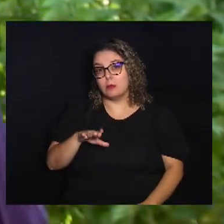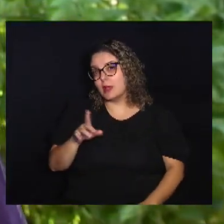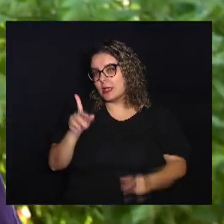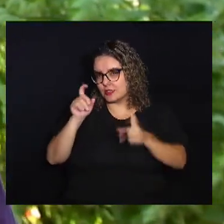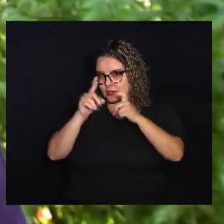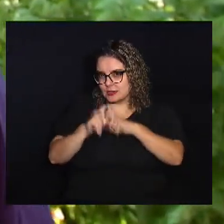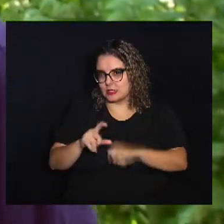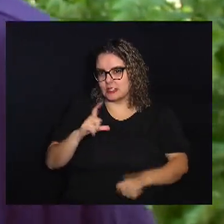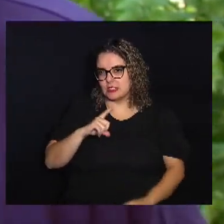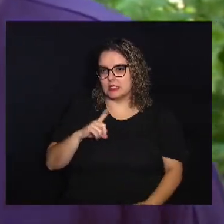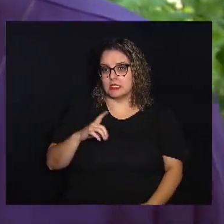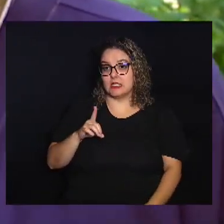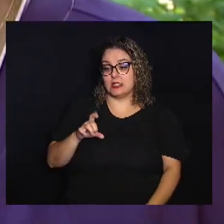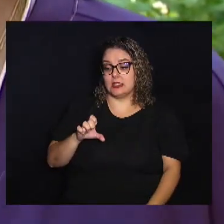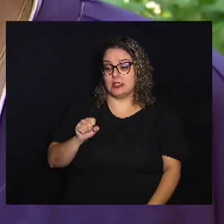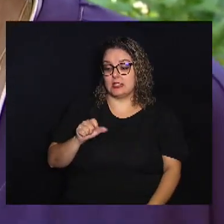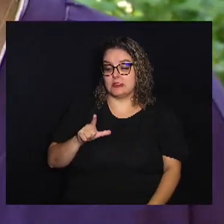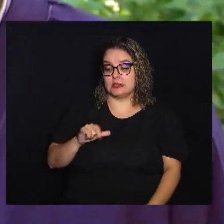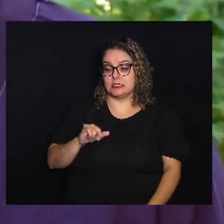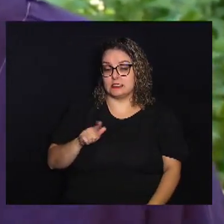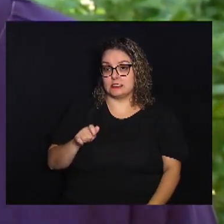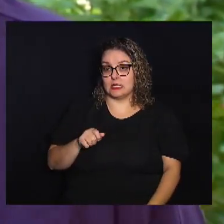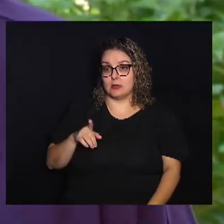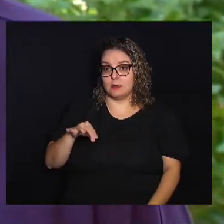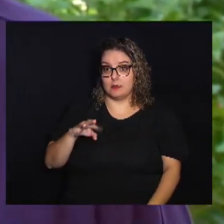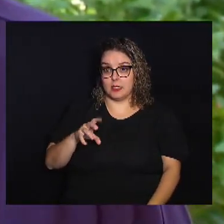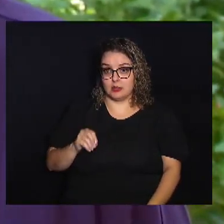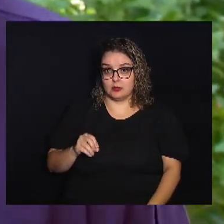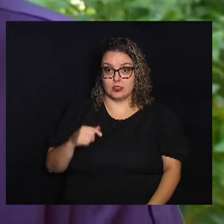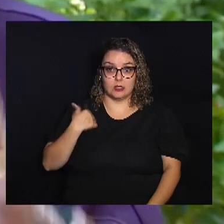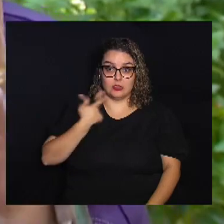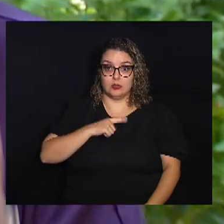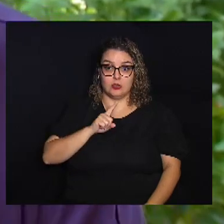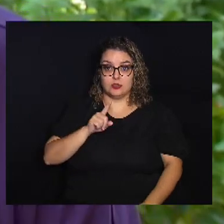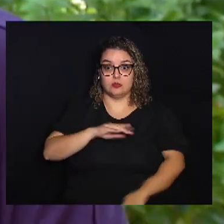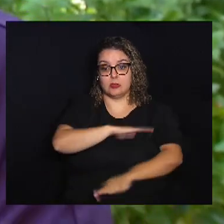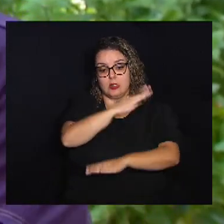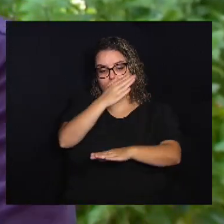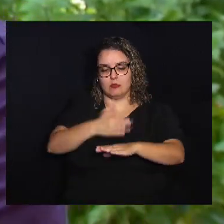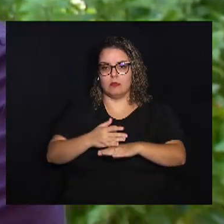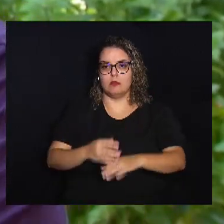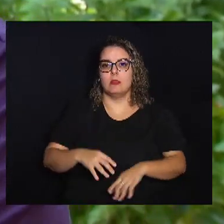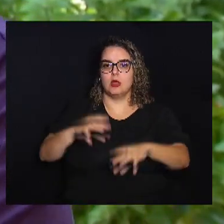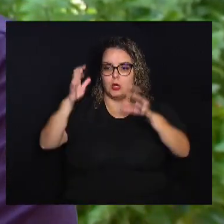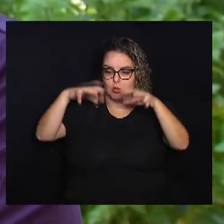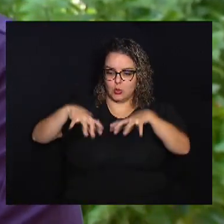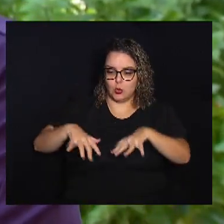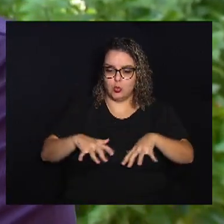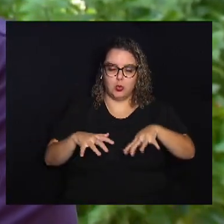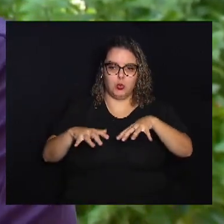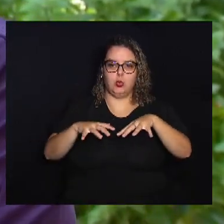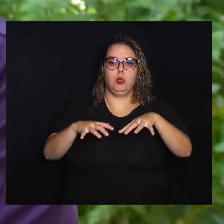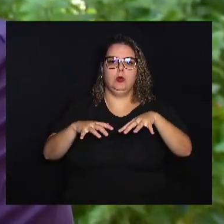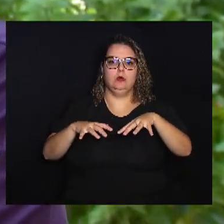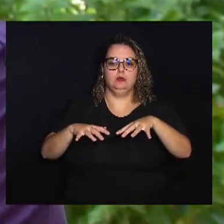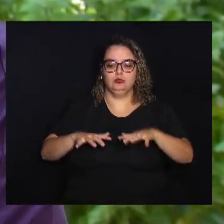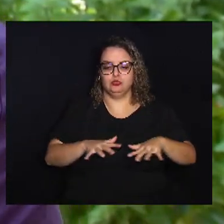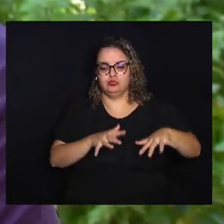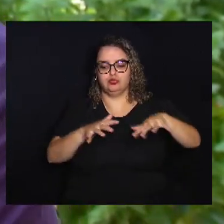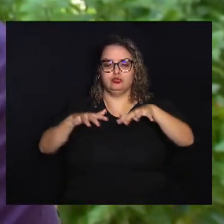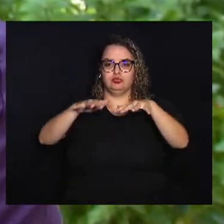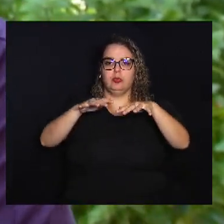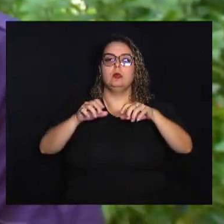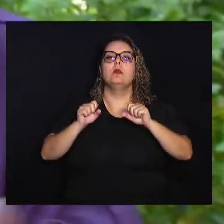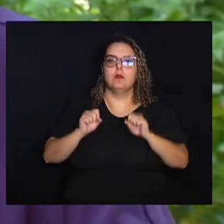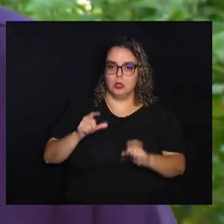que haja deslizamentos Porque nós não somos uma região serrana Mas as enchentes e as inundações podem haver